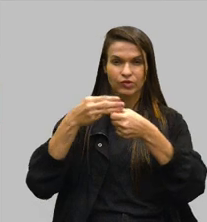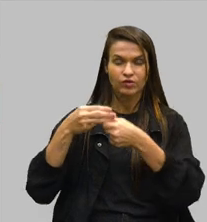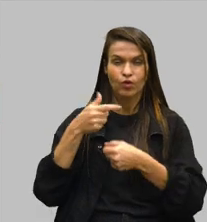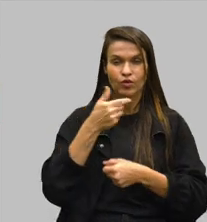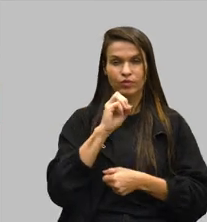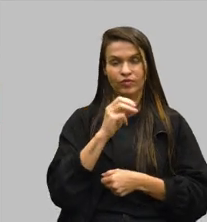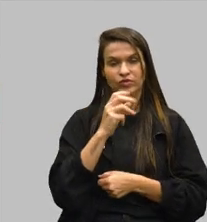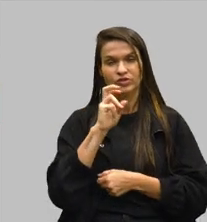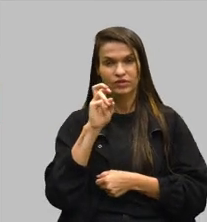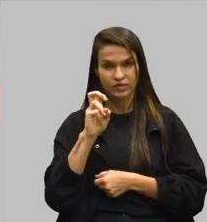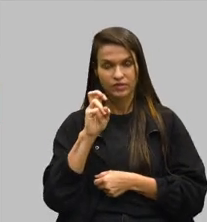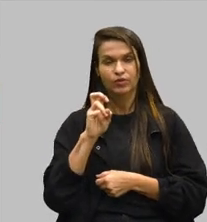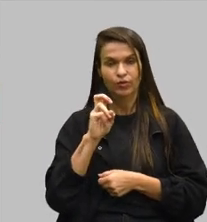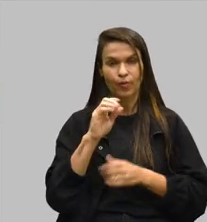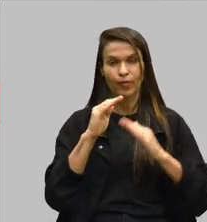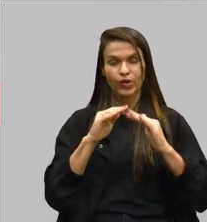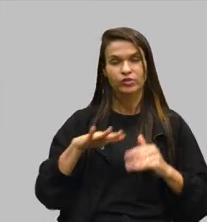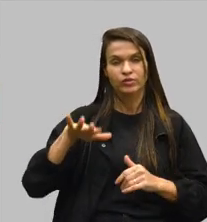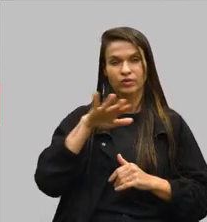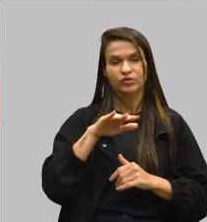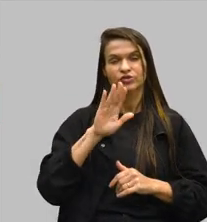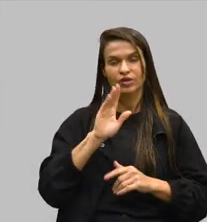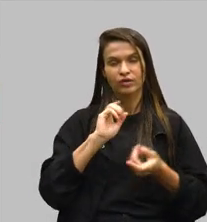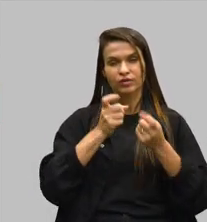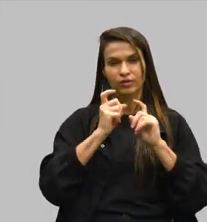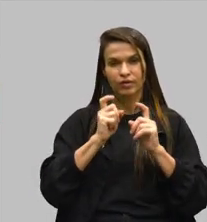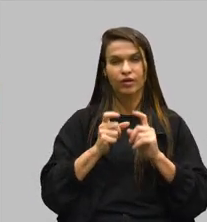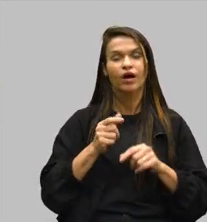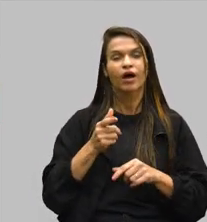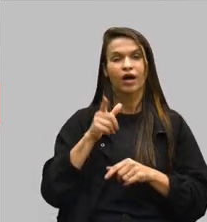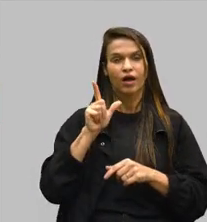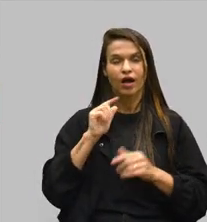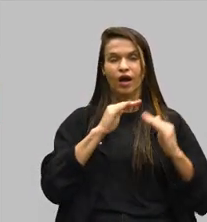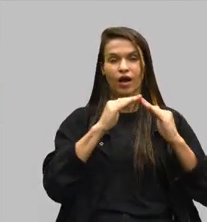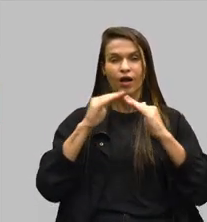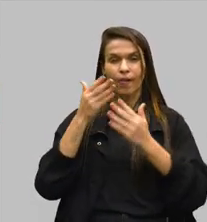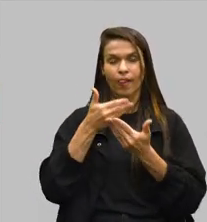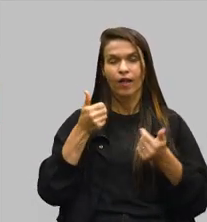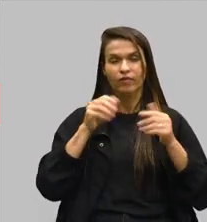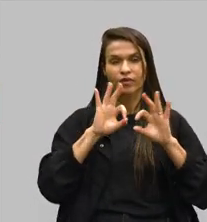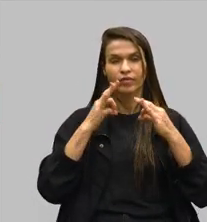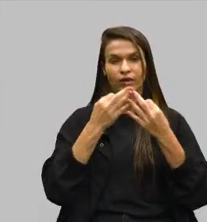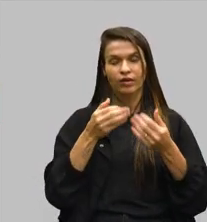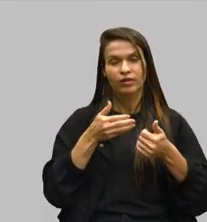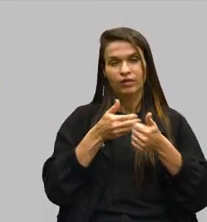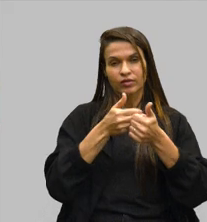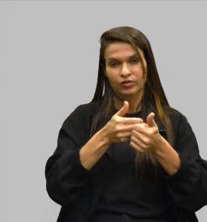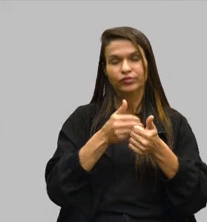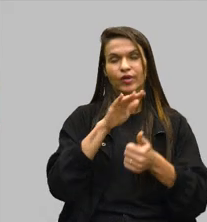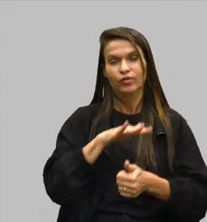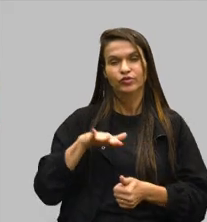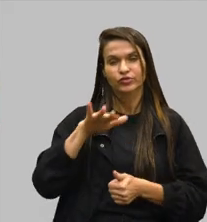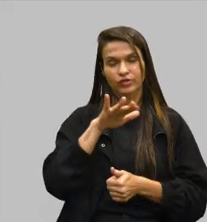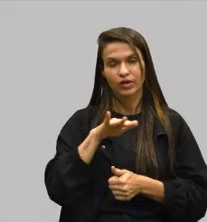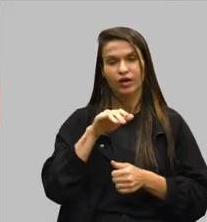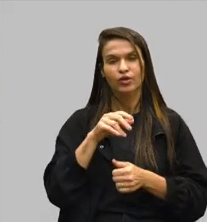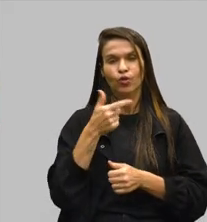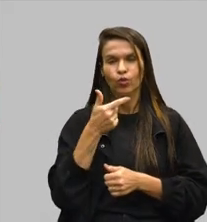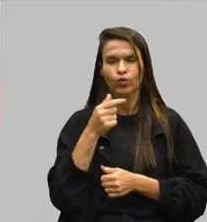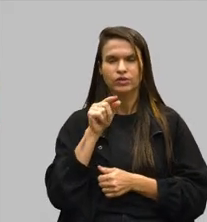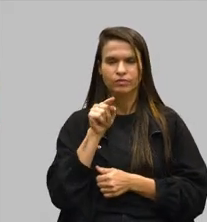Moradas Gerais, foi tratado na comissão anterior, melhorias habitacionais para as famílias acompanhadas no percurso Gerais, previsão de 2